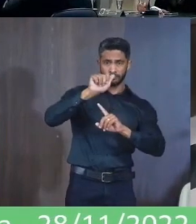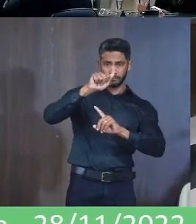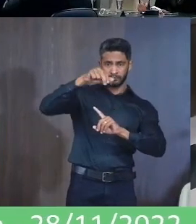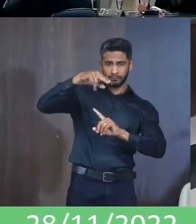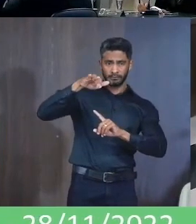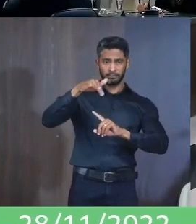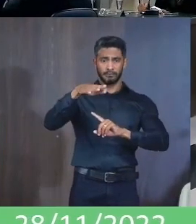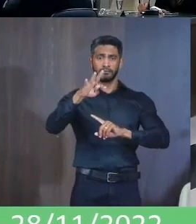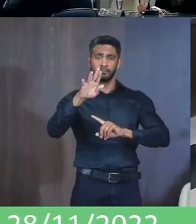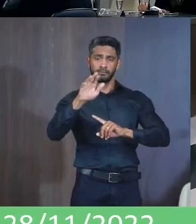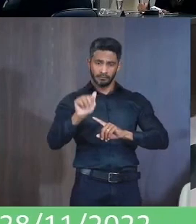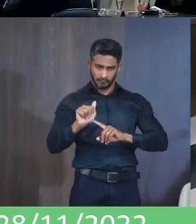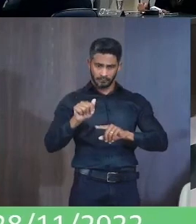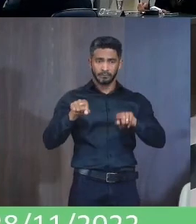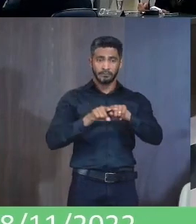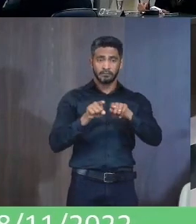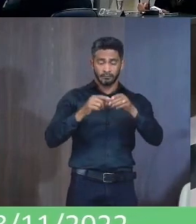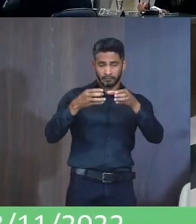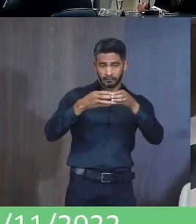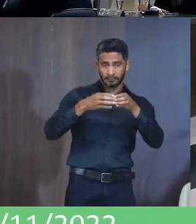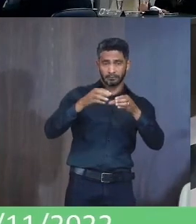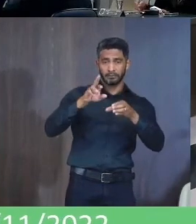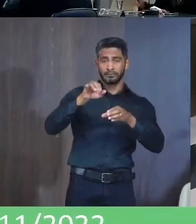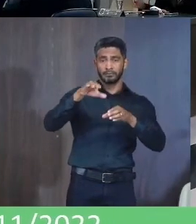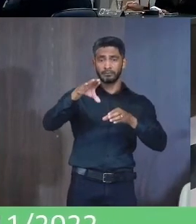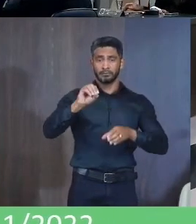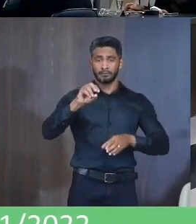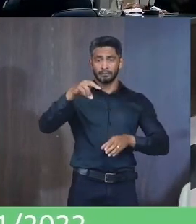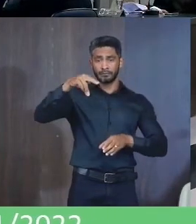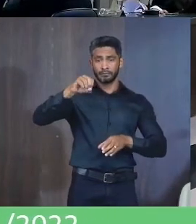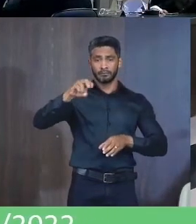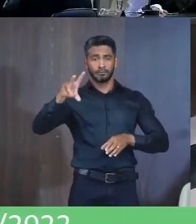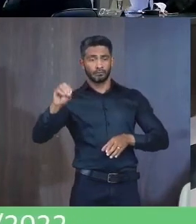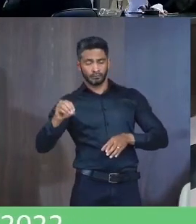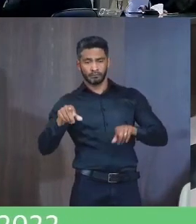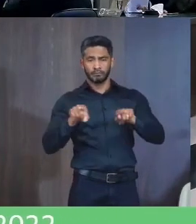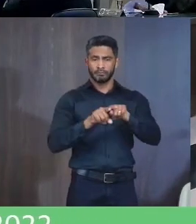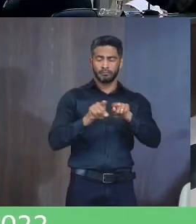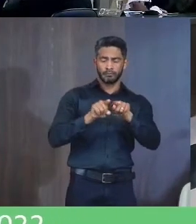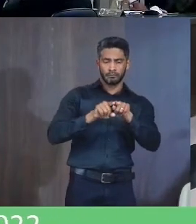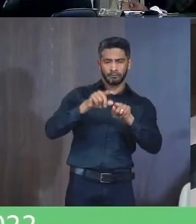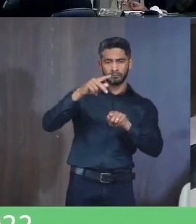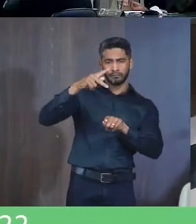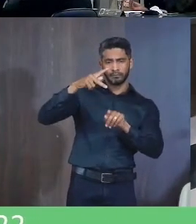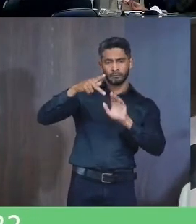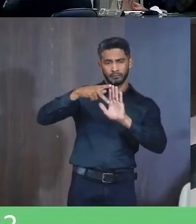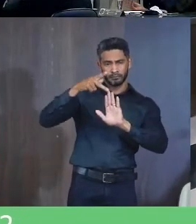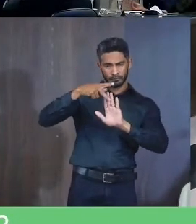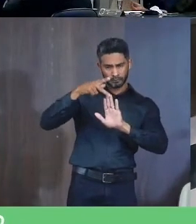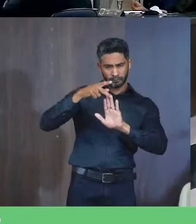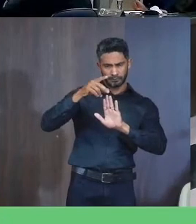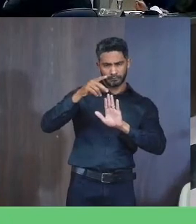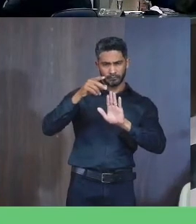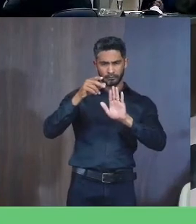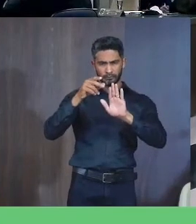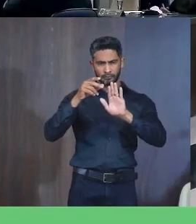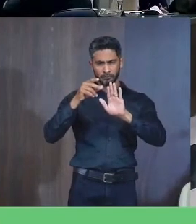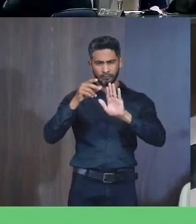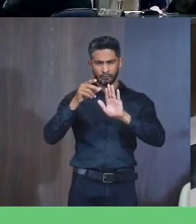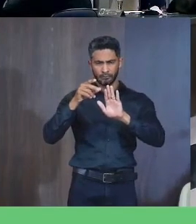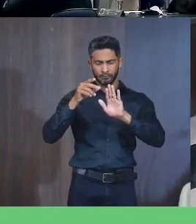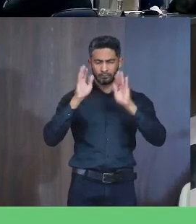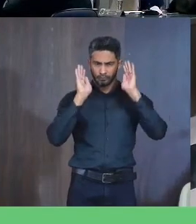comunidade Que fica ali No Rio Novo Nós temos aí O projeto Dom Mauro Não é Bruno? O projeto Dom Mauro Que um projeto Excepcional